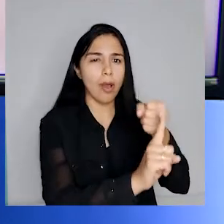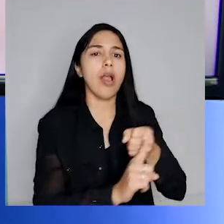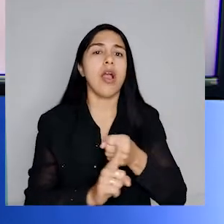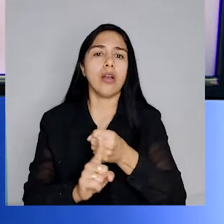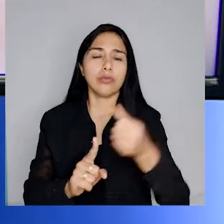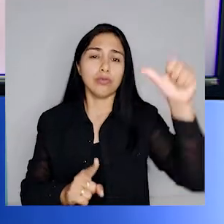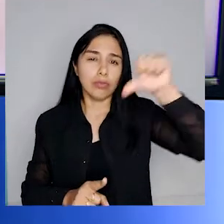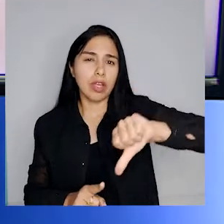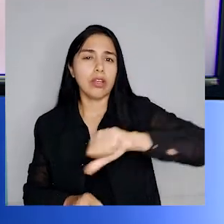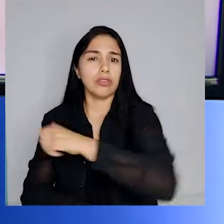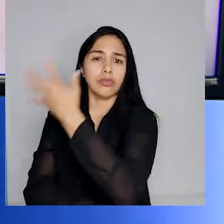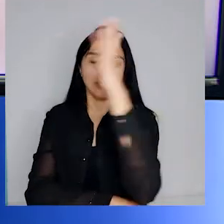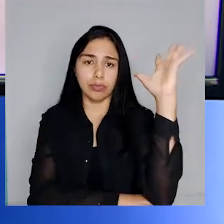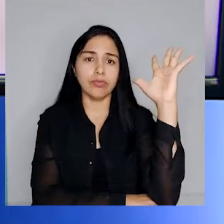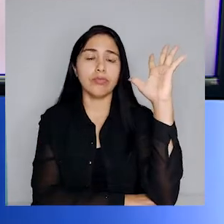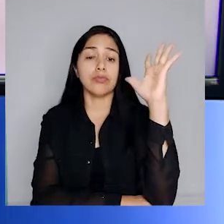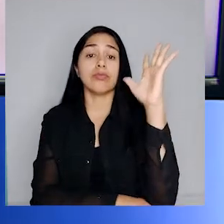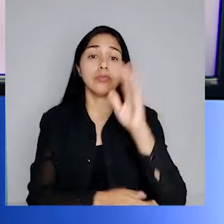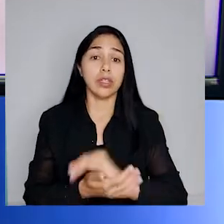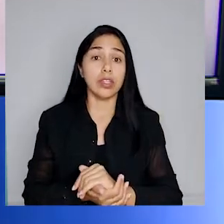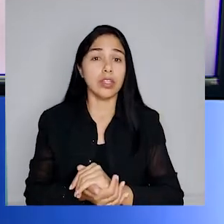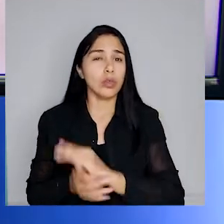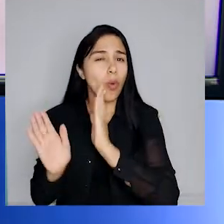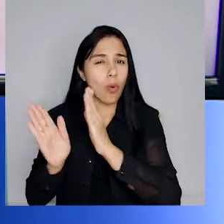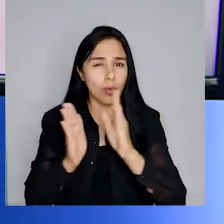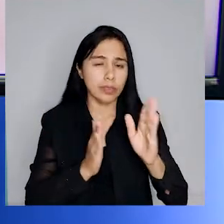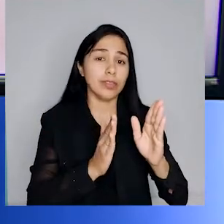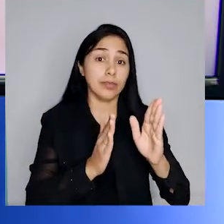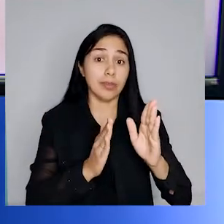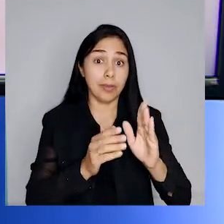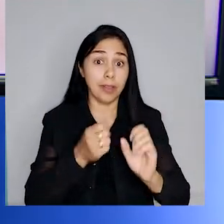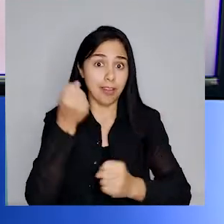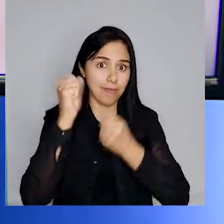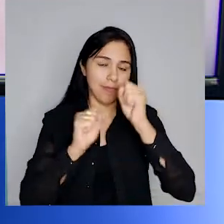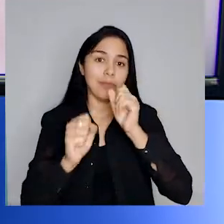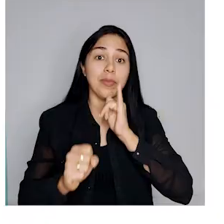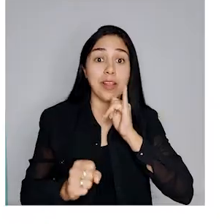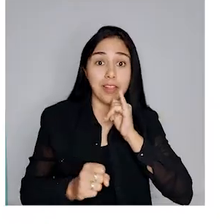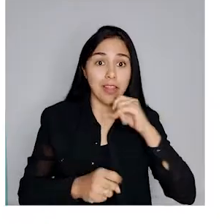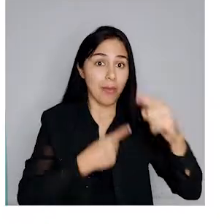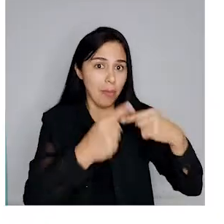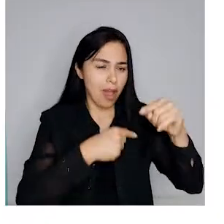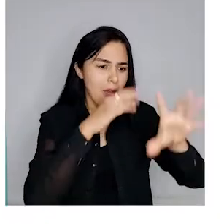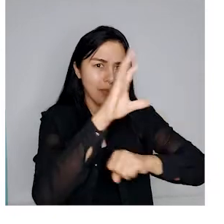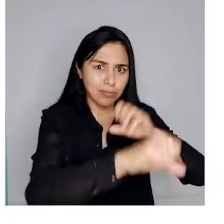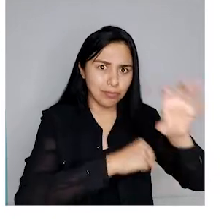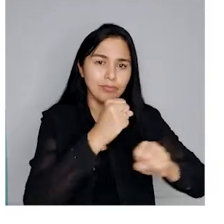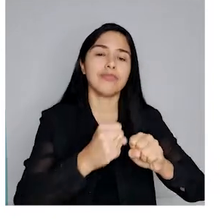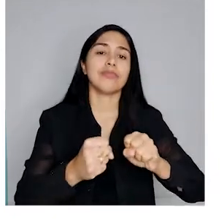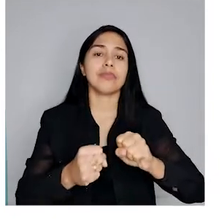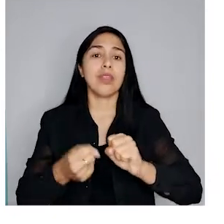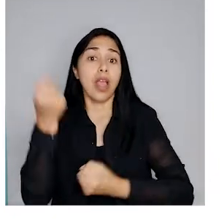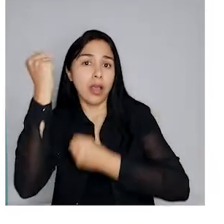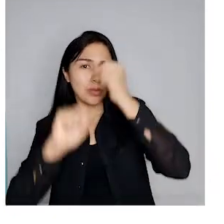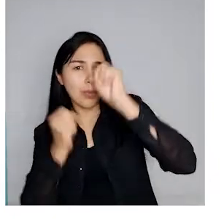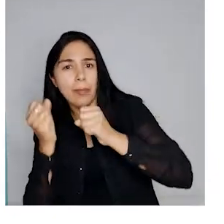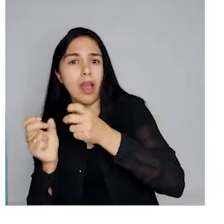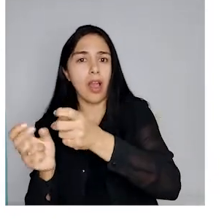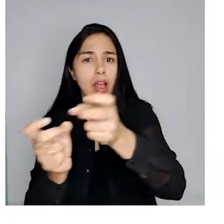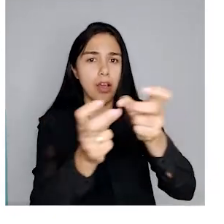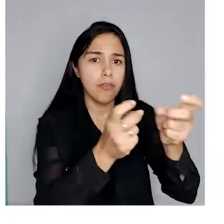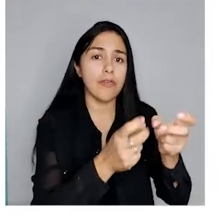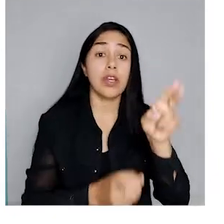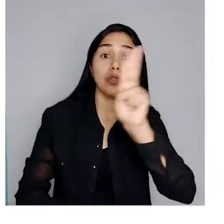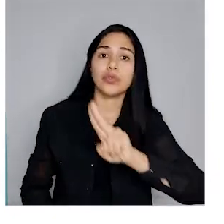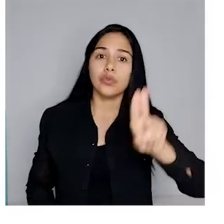em todas as etapas do ciclo de vida desses produtos, como a extração dos recursos, a fabricação, a distribuição,